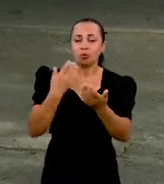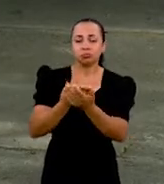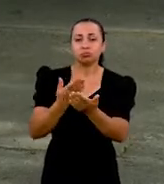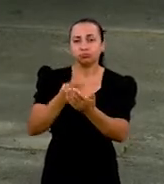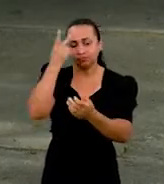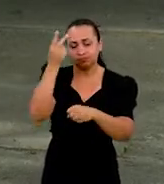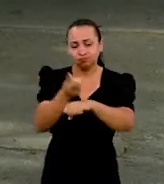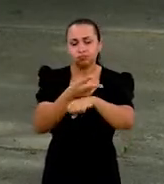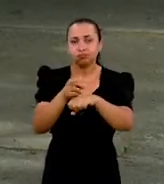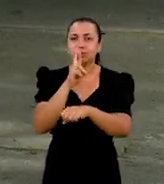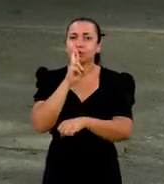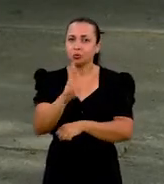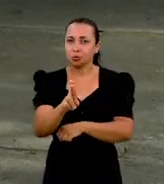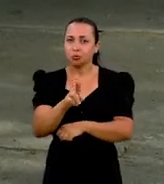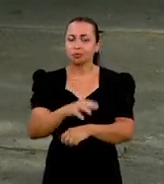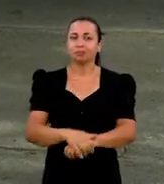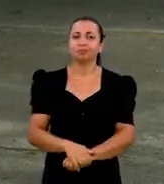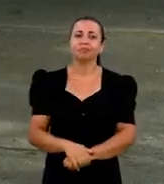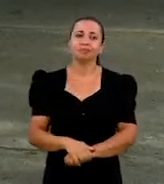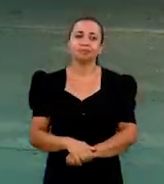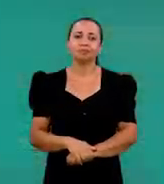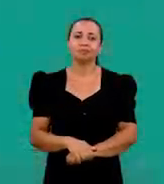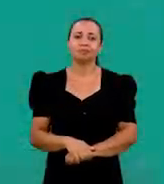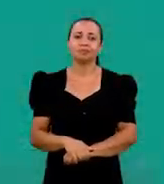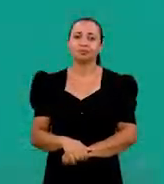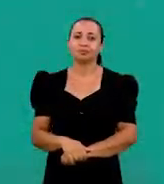estudo que busca respostas para esta questão.